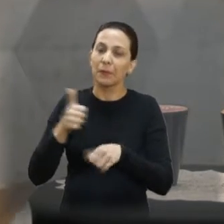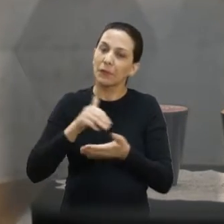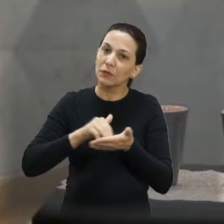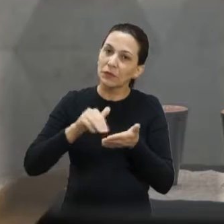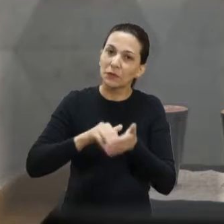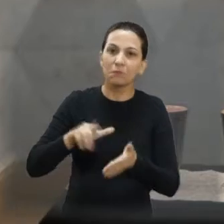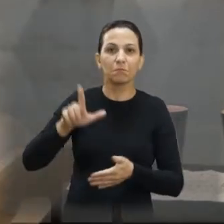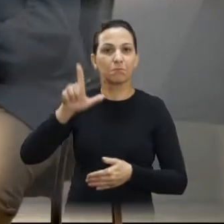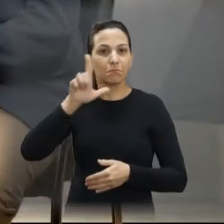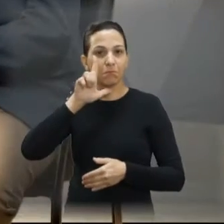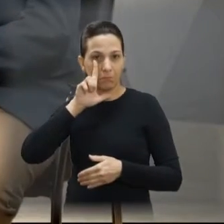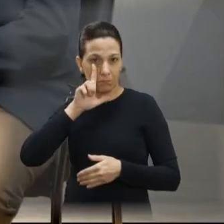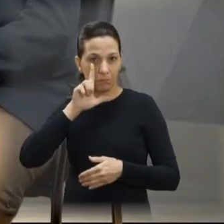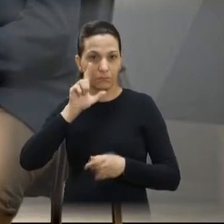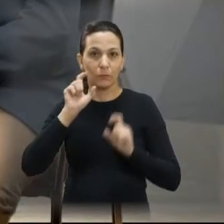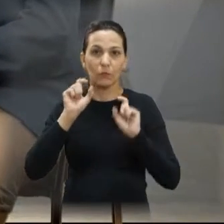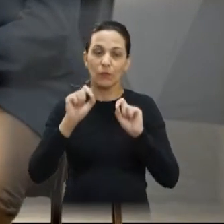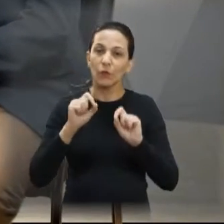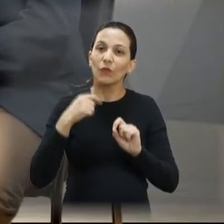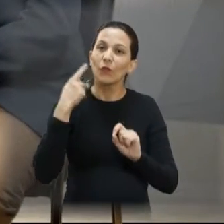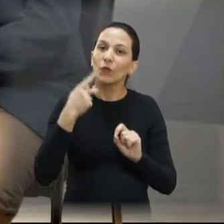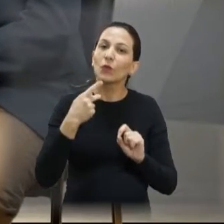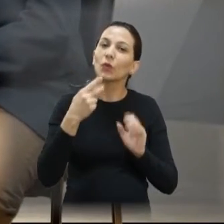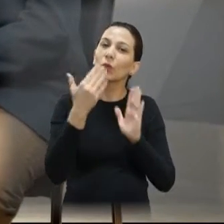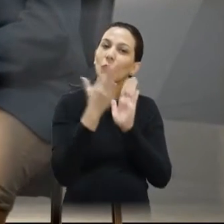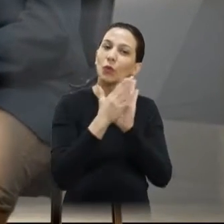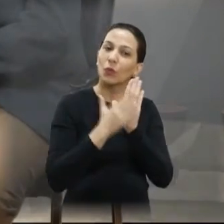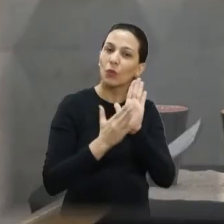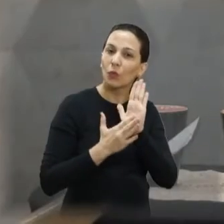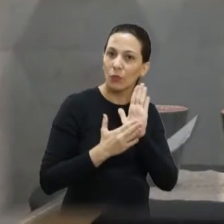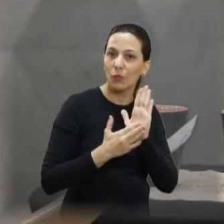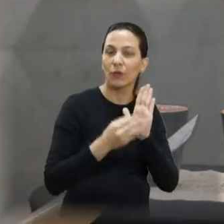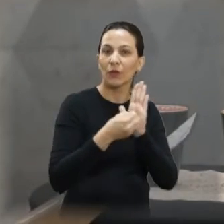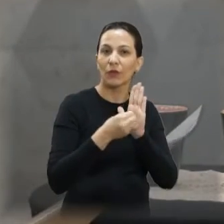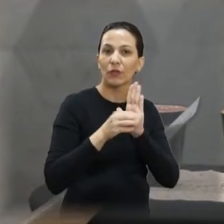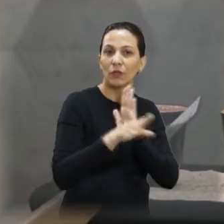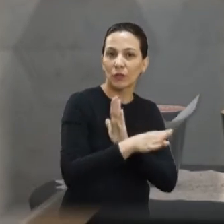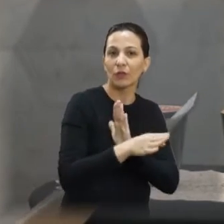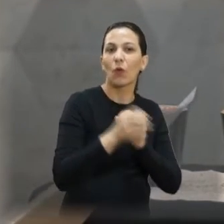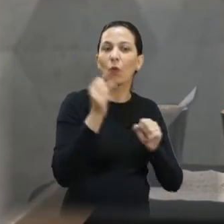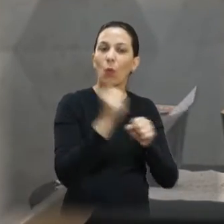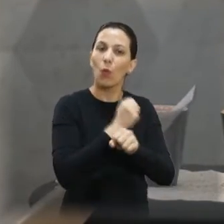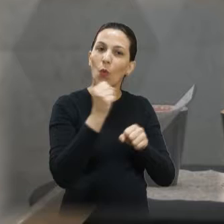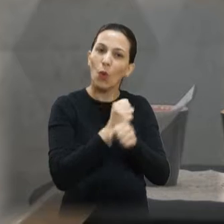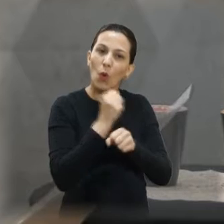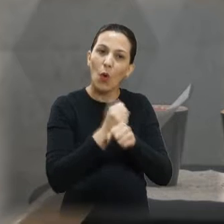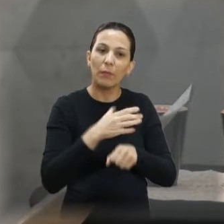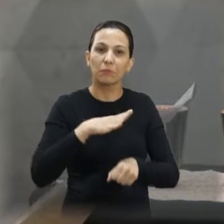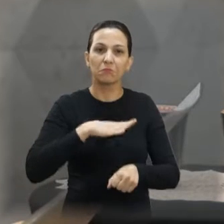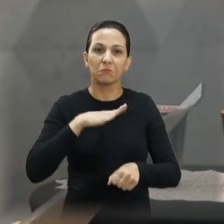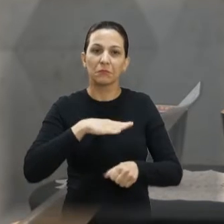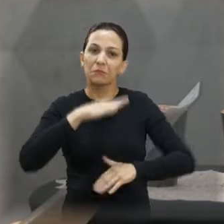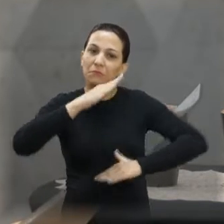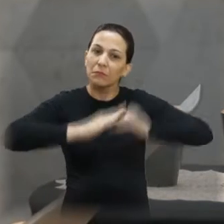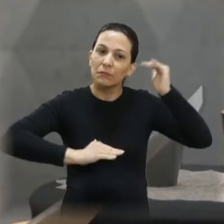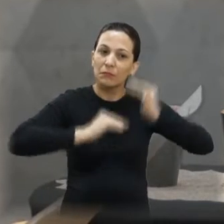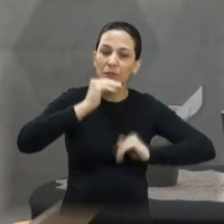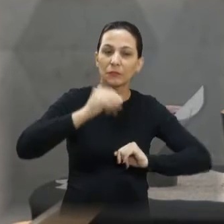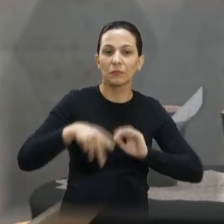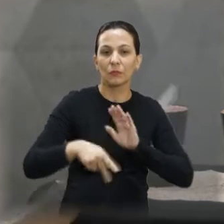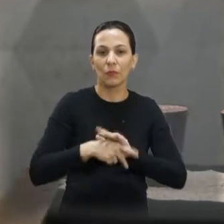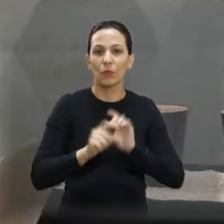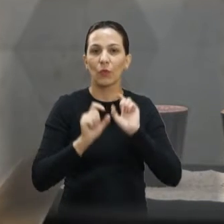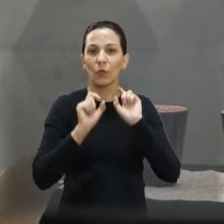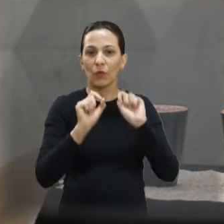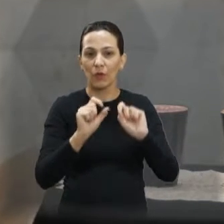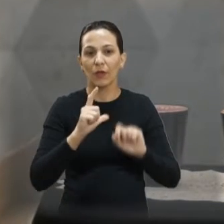Lucas Greco. Vereador, falar de algumas indicações que o vereador fez, de obras que foram feitas na cidade, ações que foram feitas na cidade,